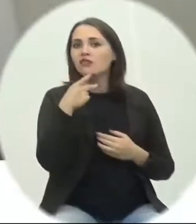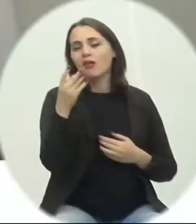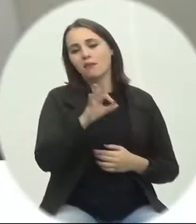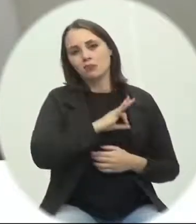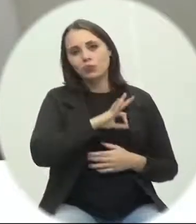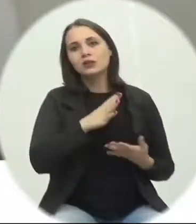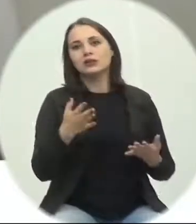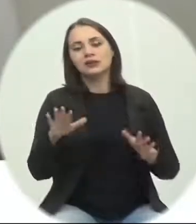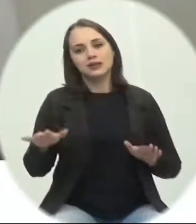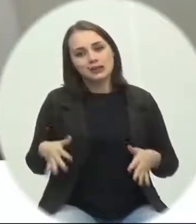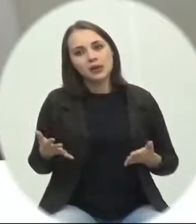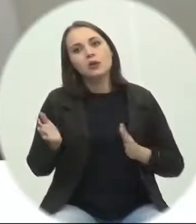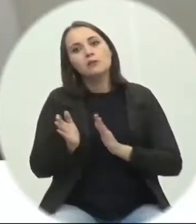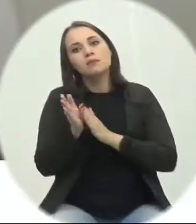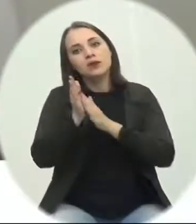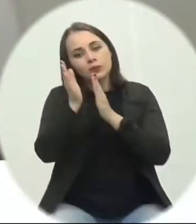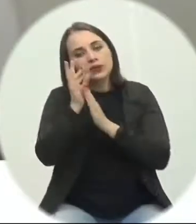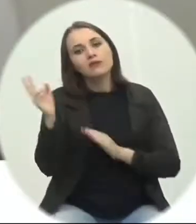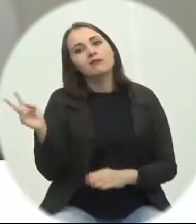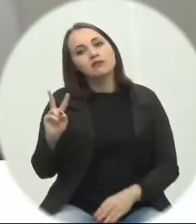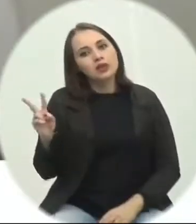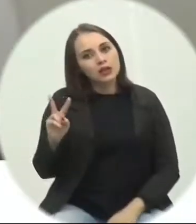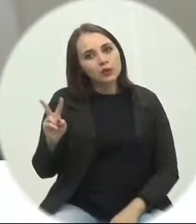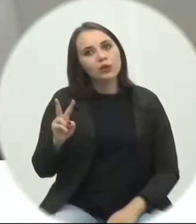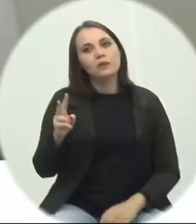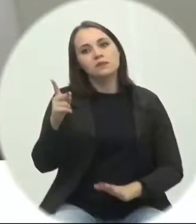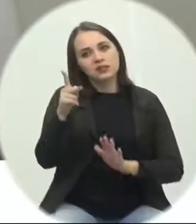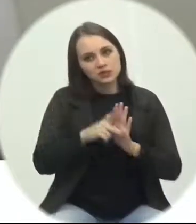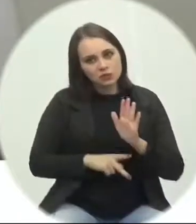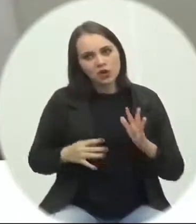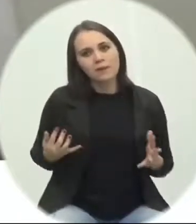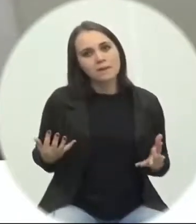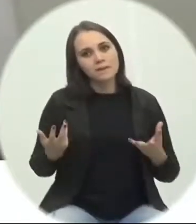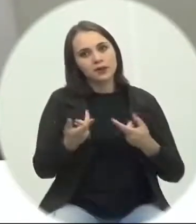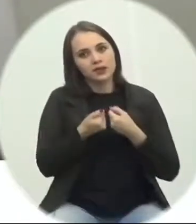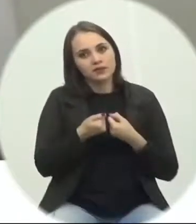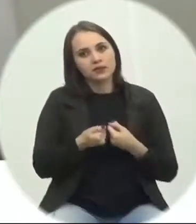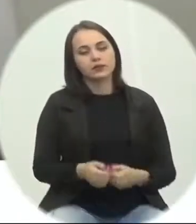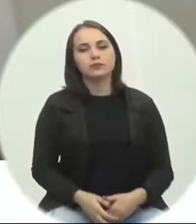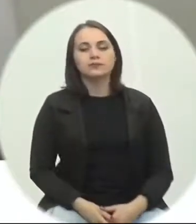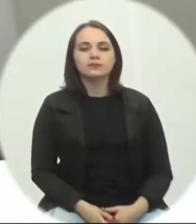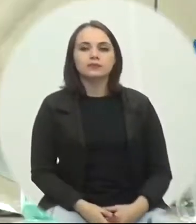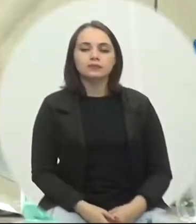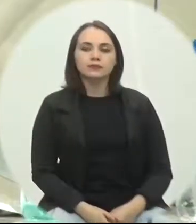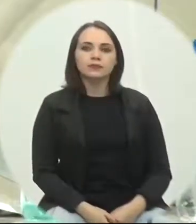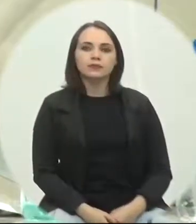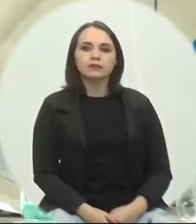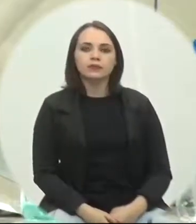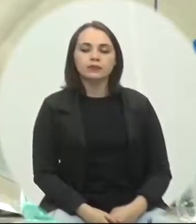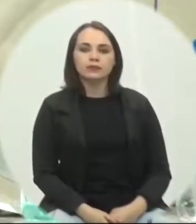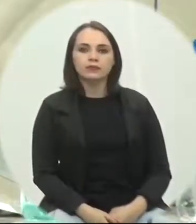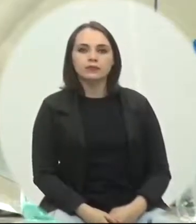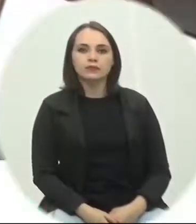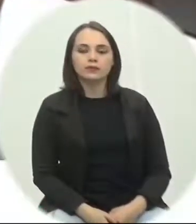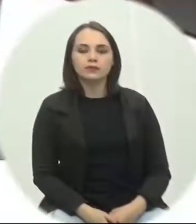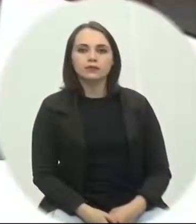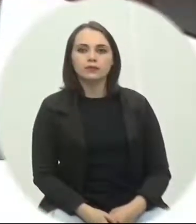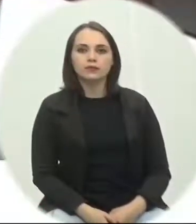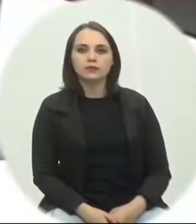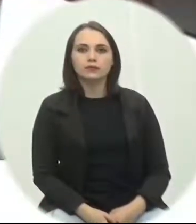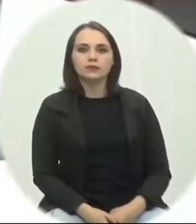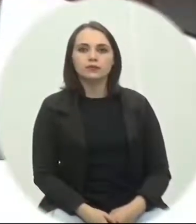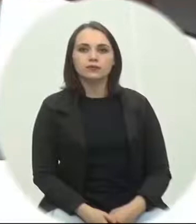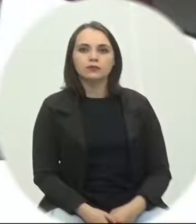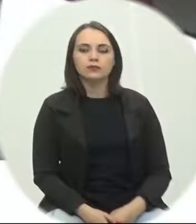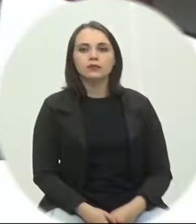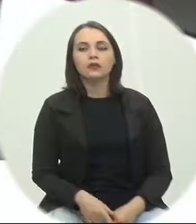vereadora por esse excelente projeto. Obrigado, Paulo. Vereador. Obrigado, vereador Pastor Jair, pela contribuição.